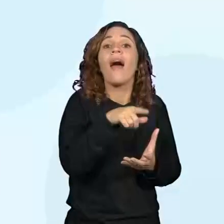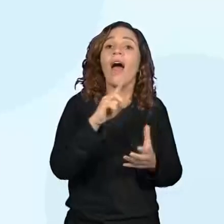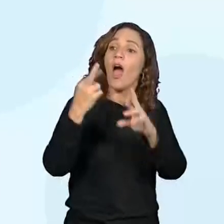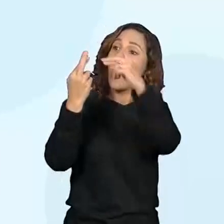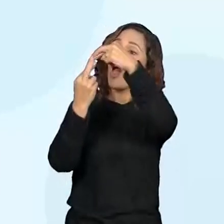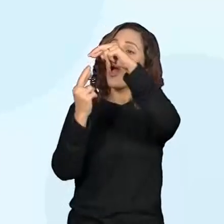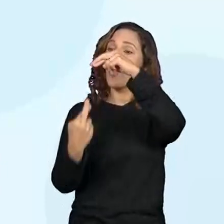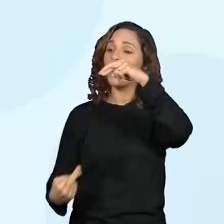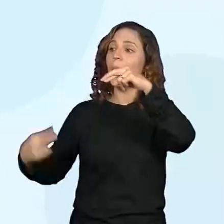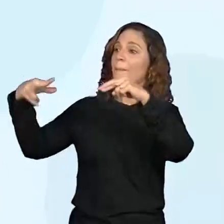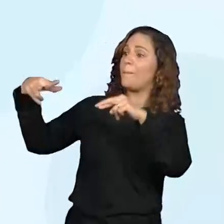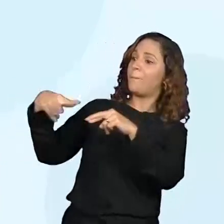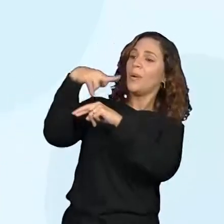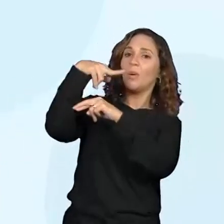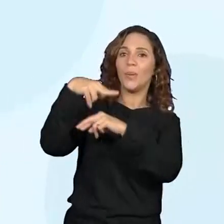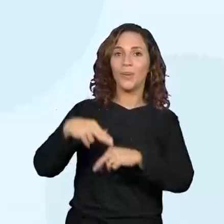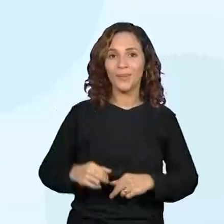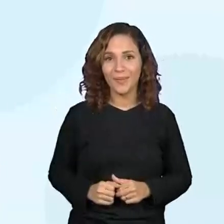corda.